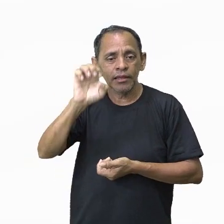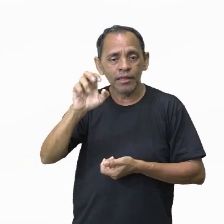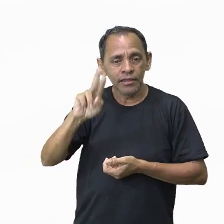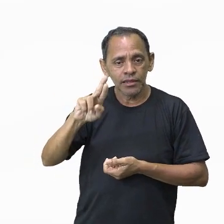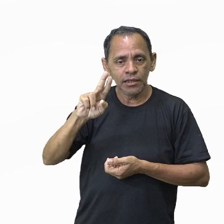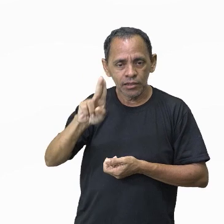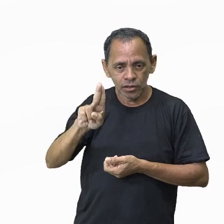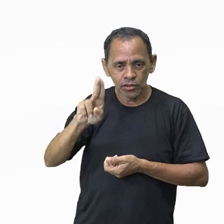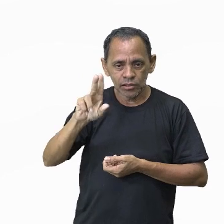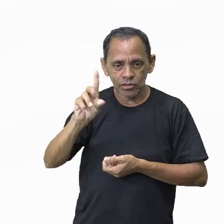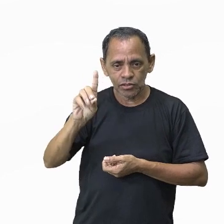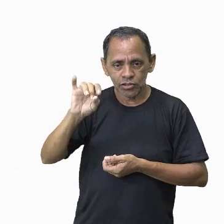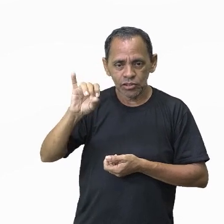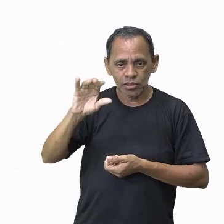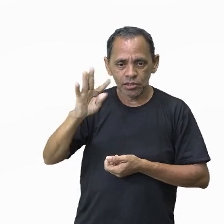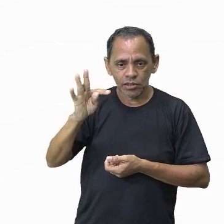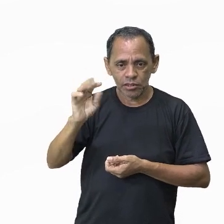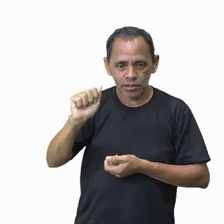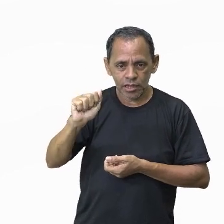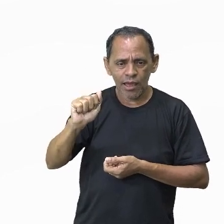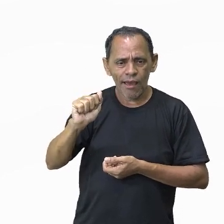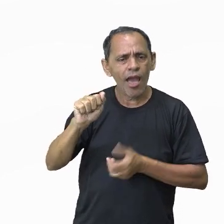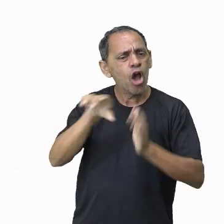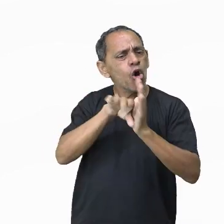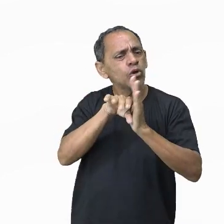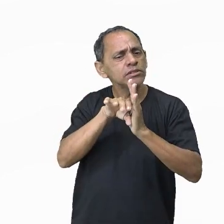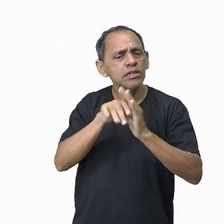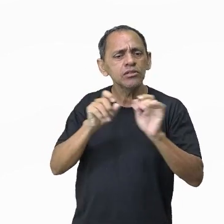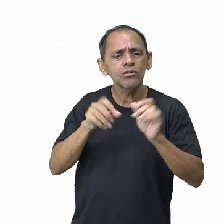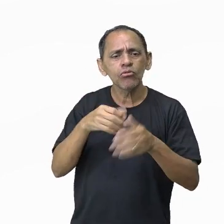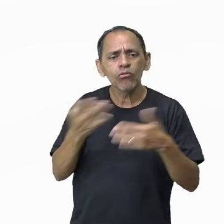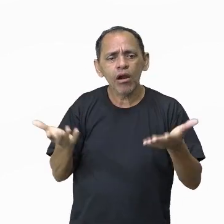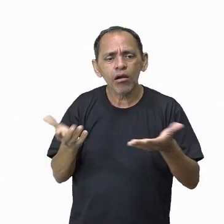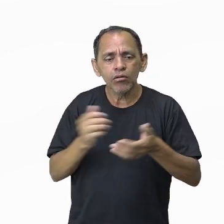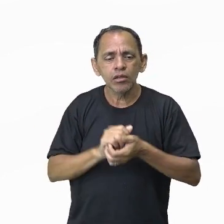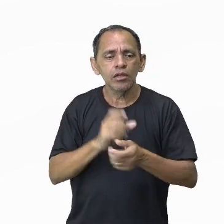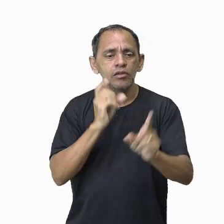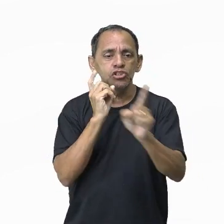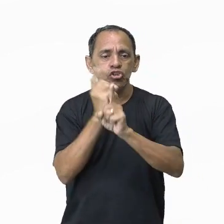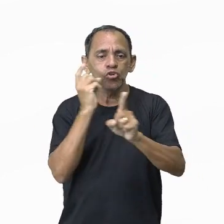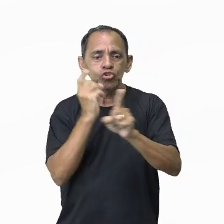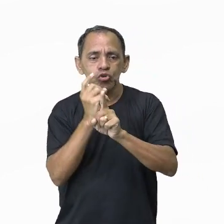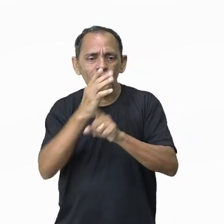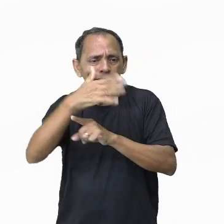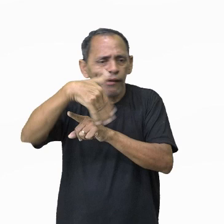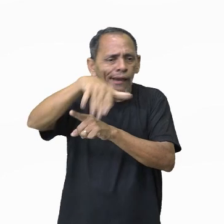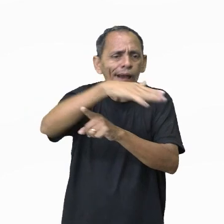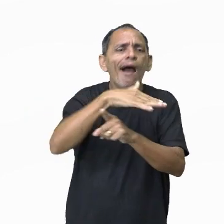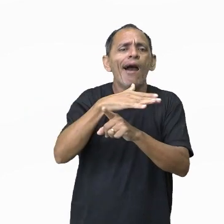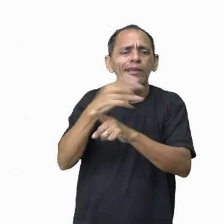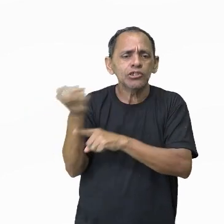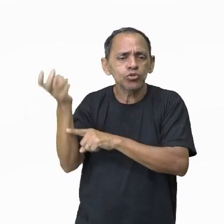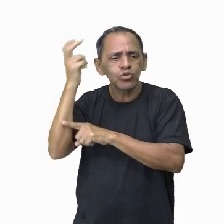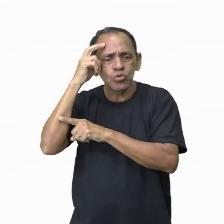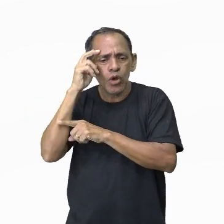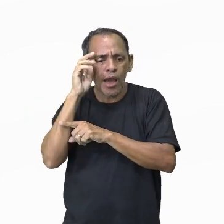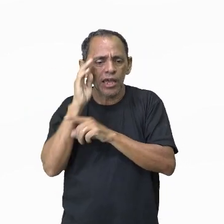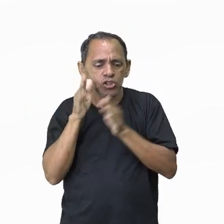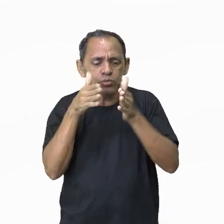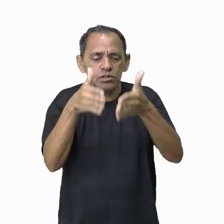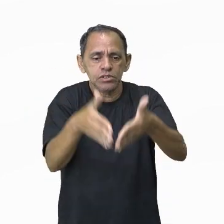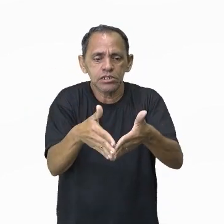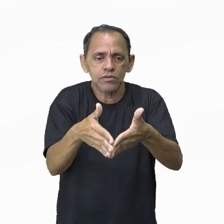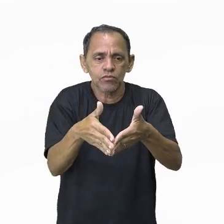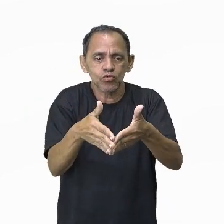aí a gente, esse conceito, né, de cultura erudita, ele vai se encontrar em campos culturais específicos e restritos,